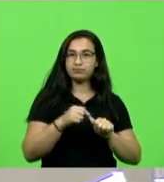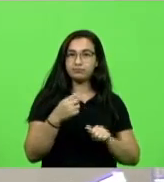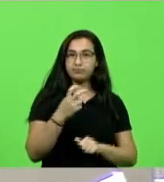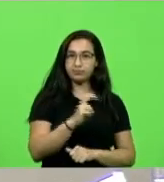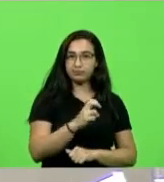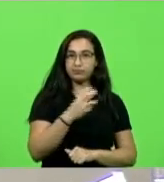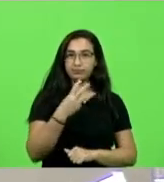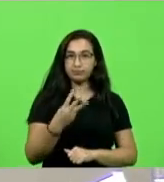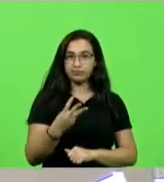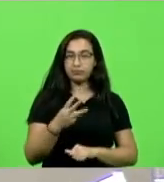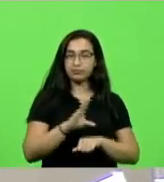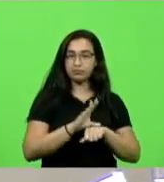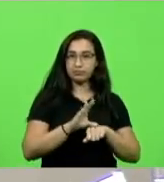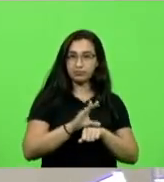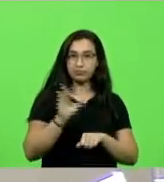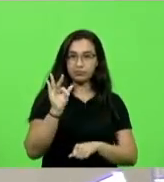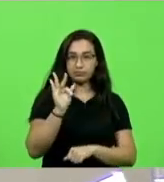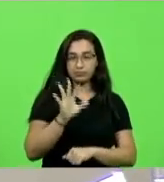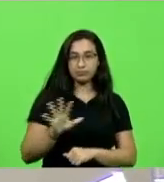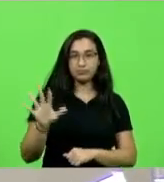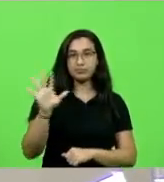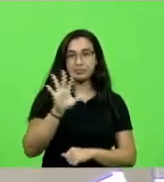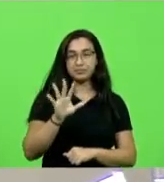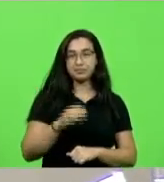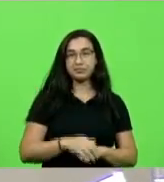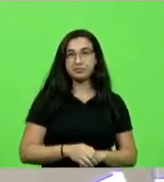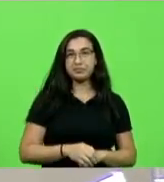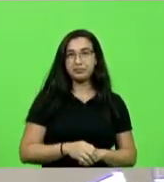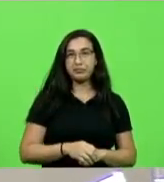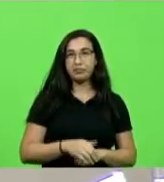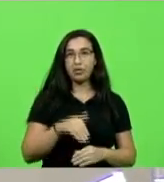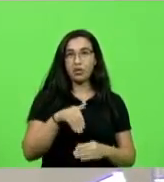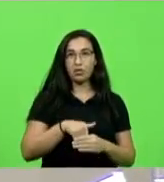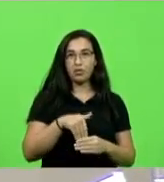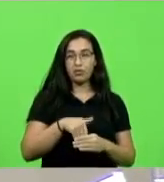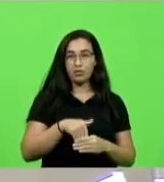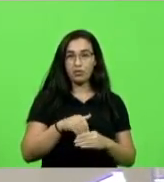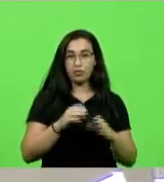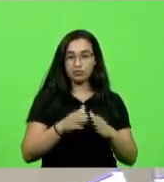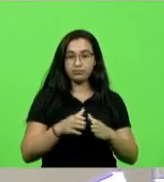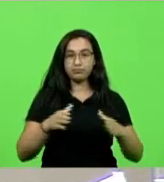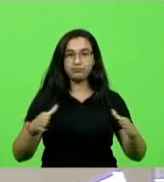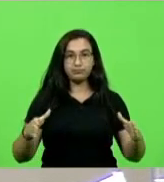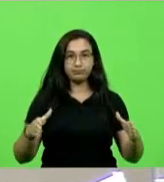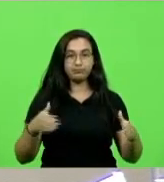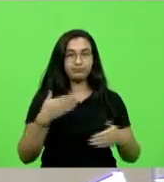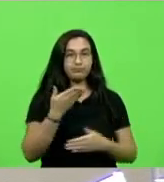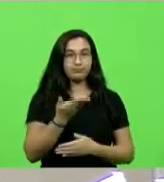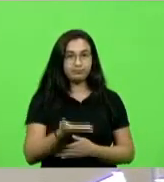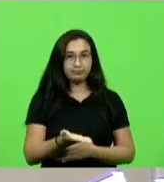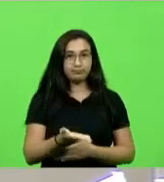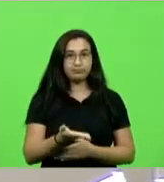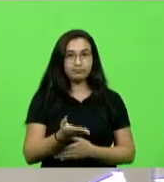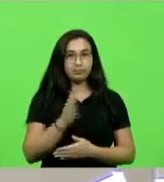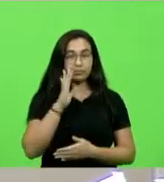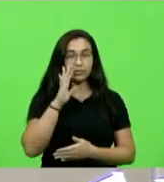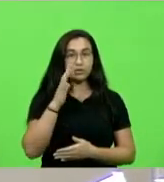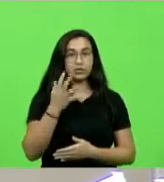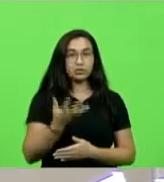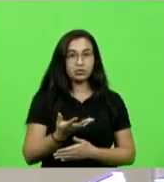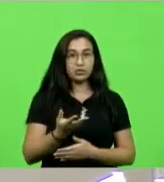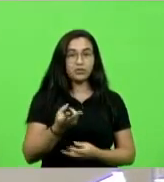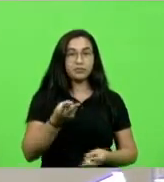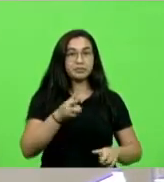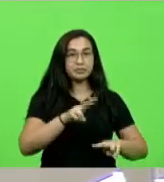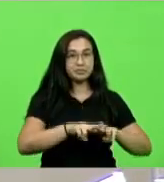Constituição Federal, para que, pelo voto nominal e aberto da maioria de seus membros, resolva sobre a prisão